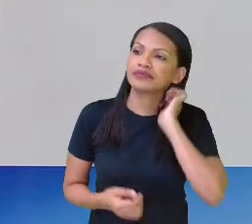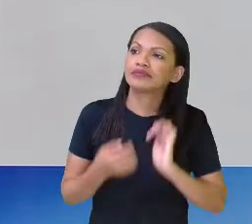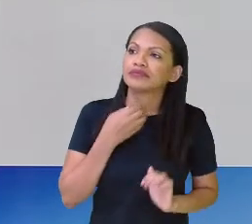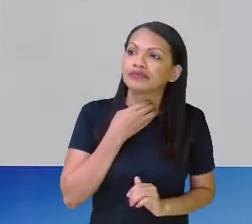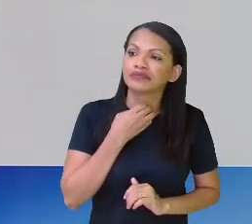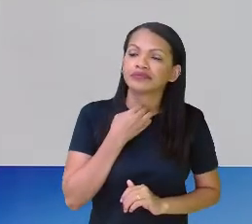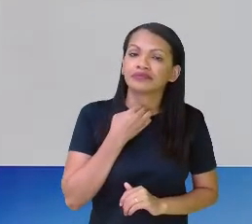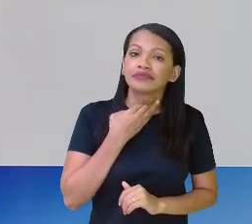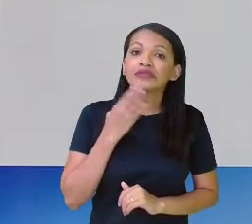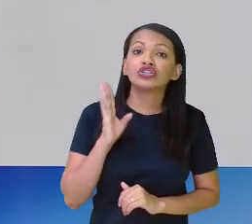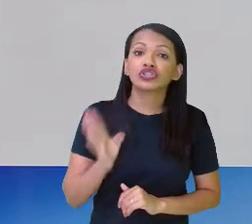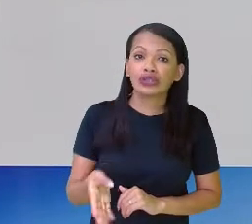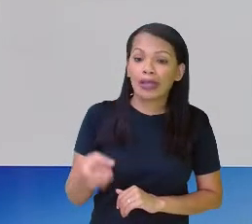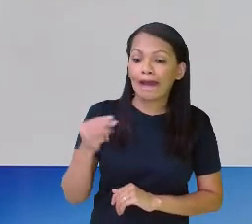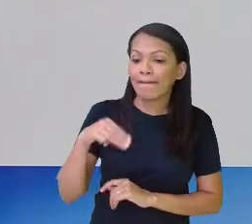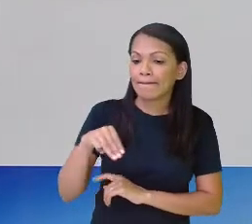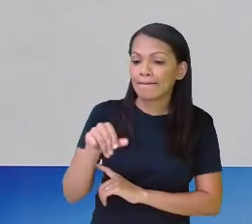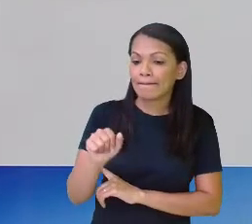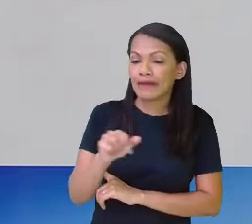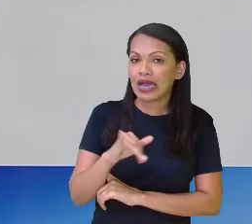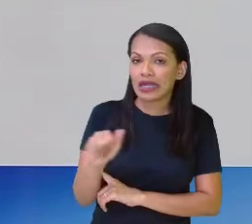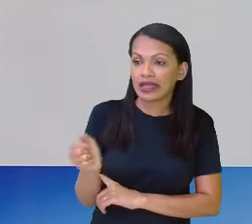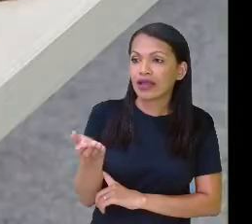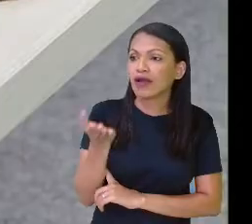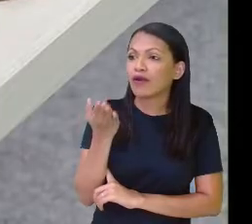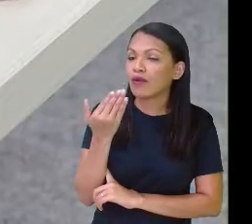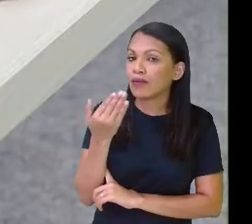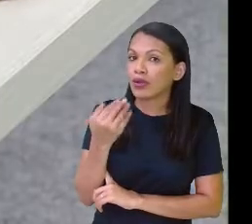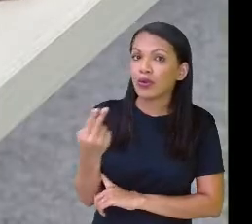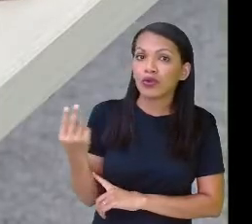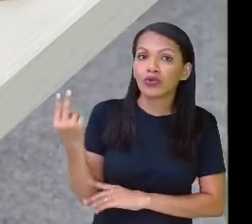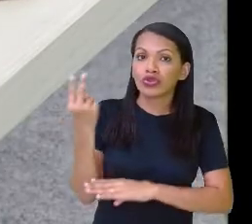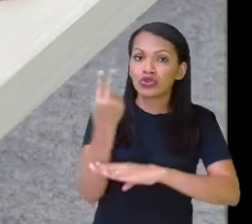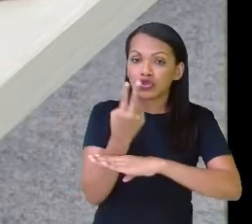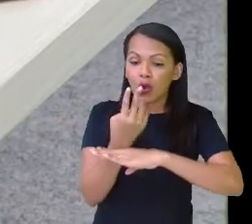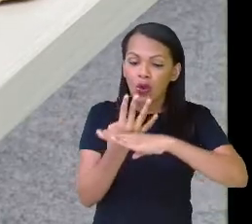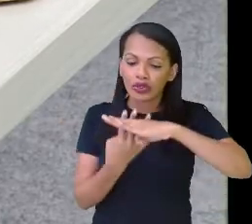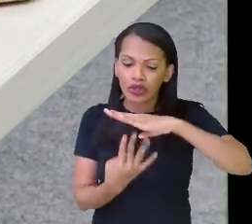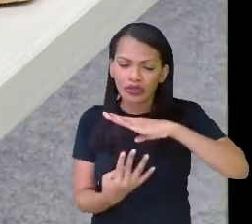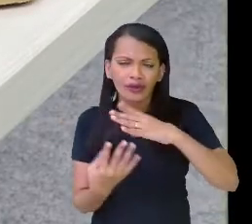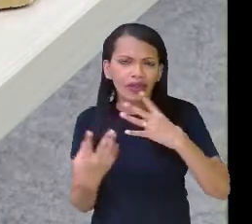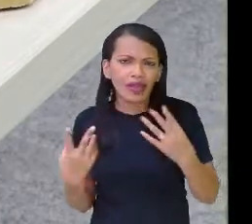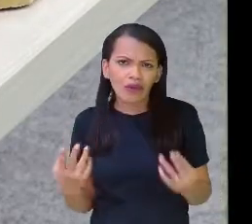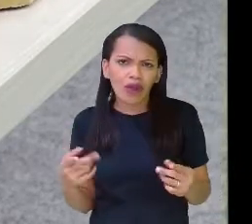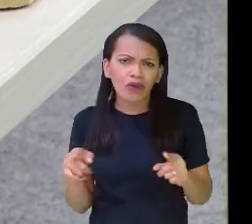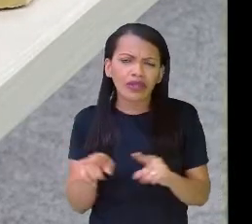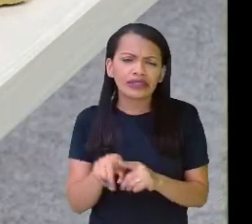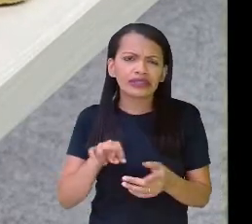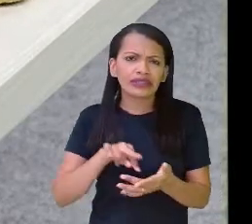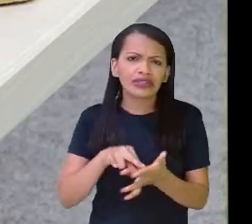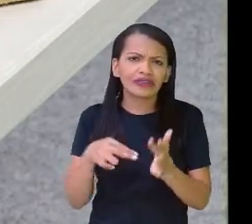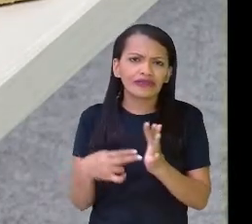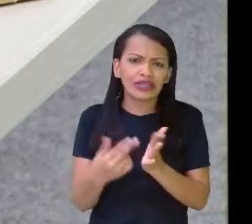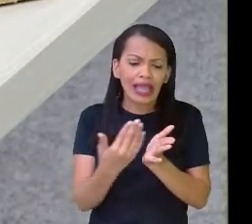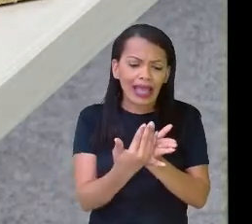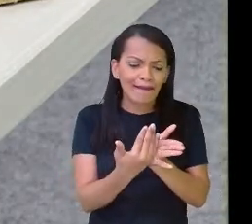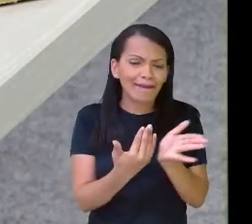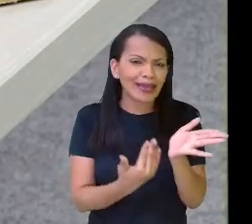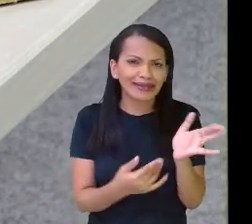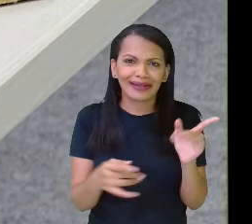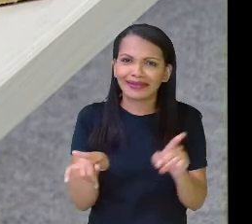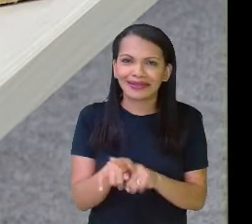Já Maria comeu dois quartos. É como se ele tivesse pego João em metade. E Maria resolveu